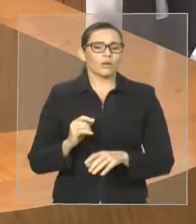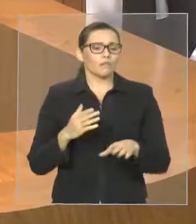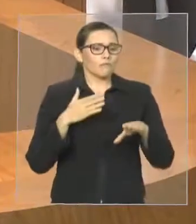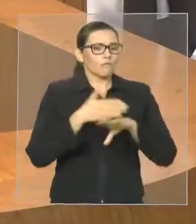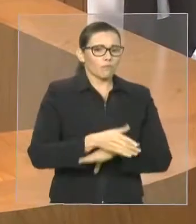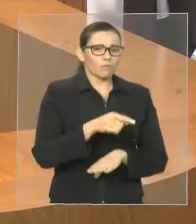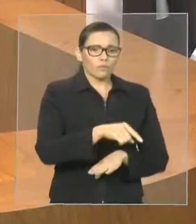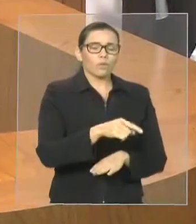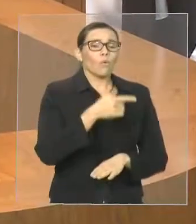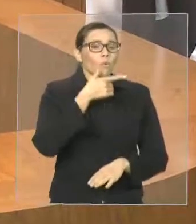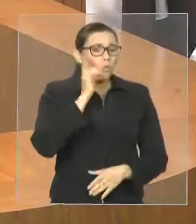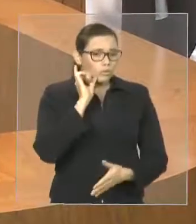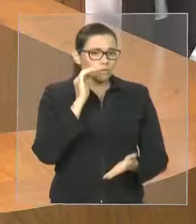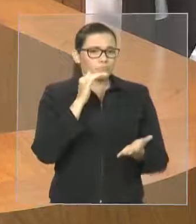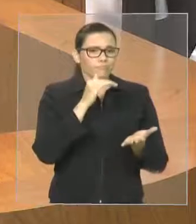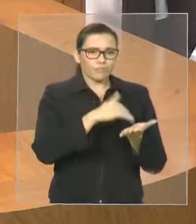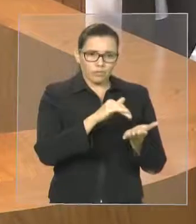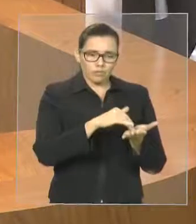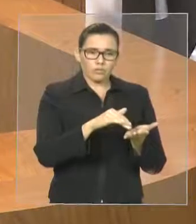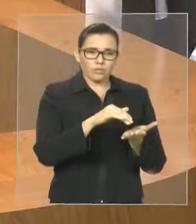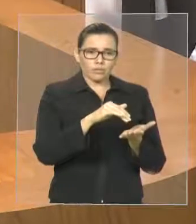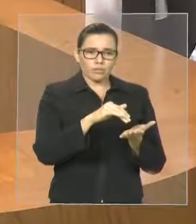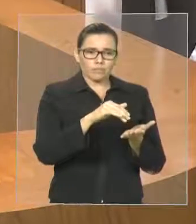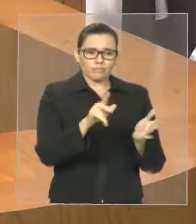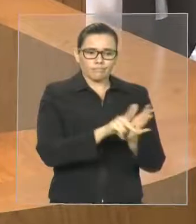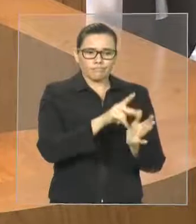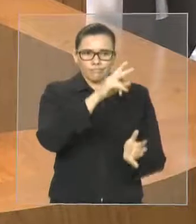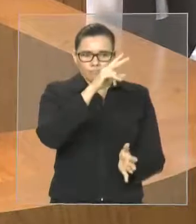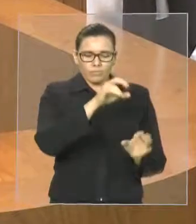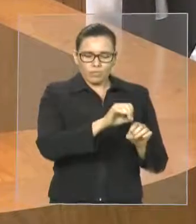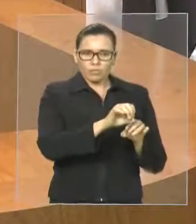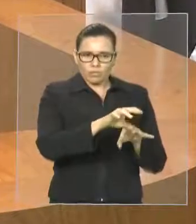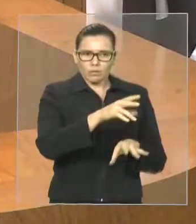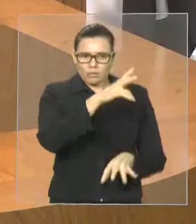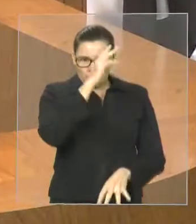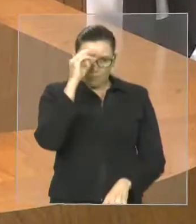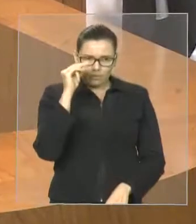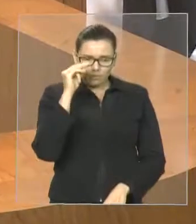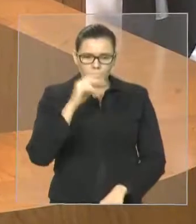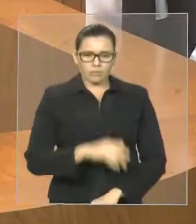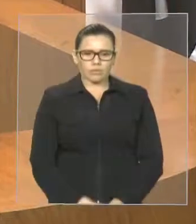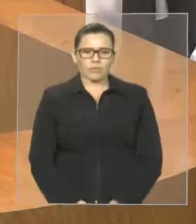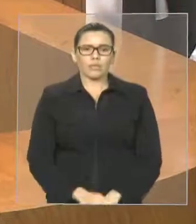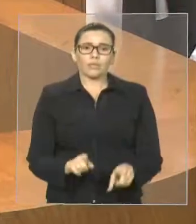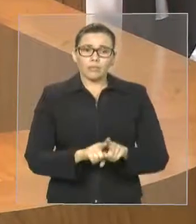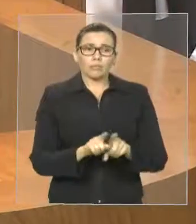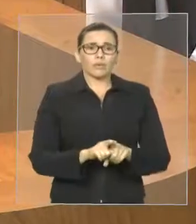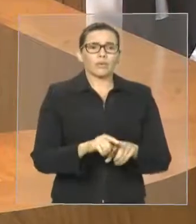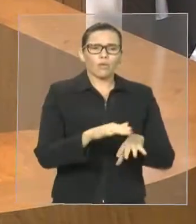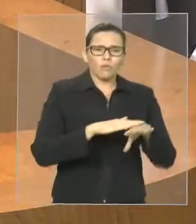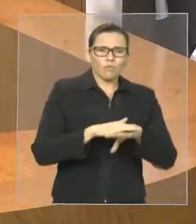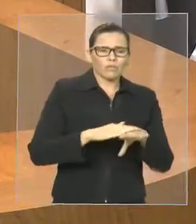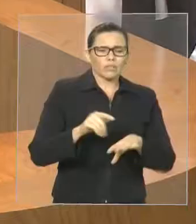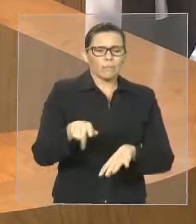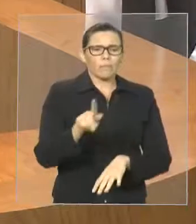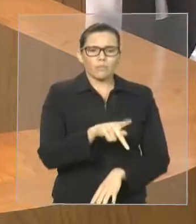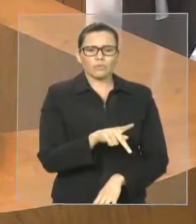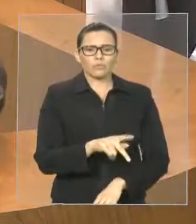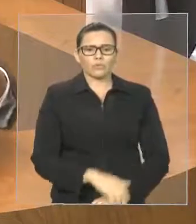escola lá no Maracanã. Na zona rural de São Luís, que é a web de José Augusto Mochel.